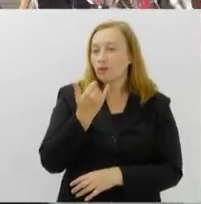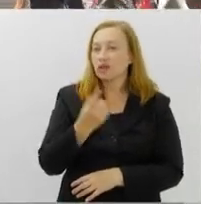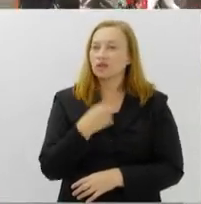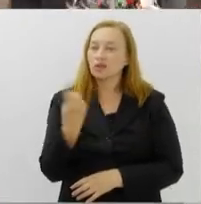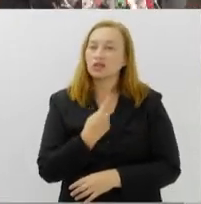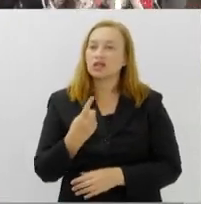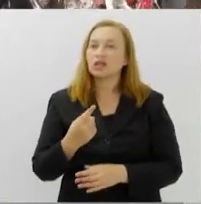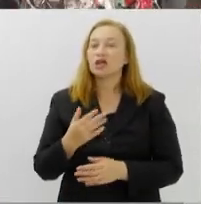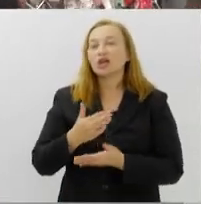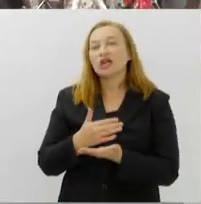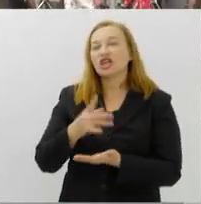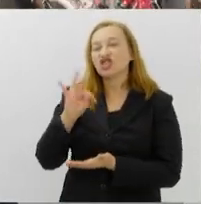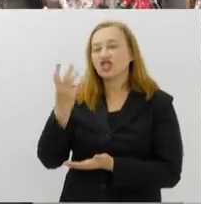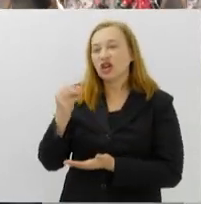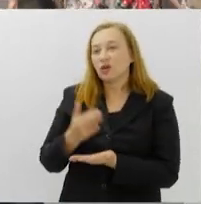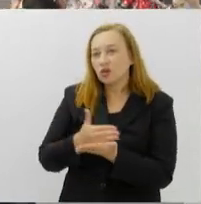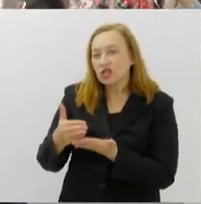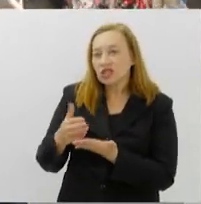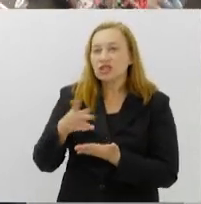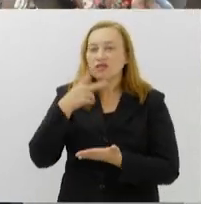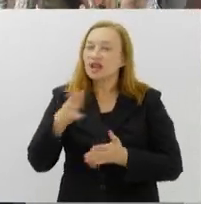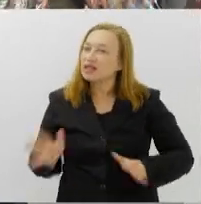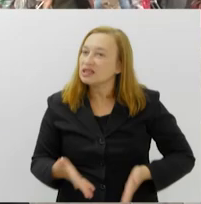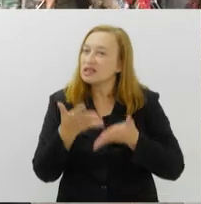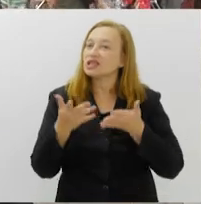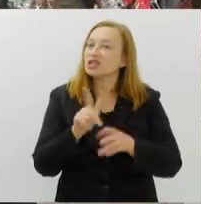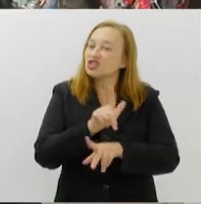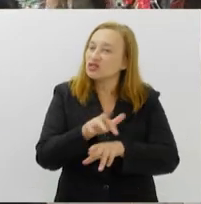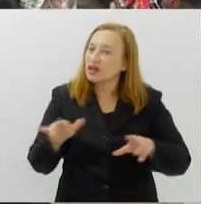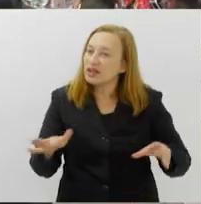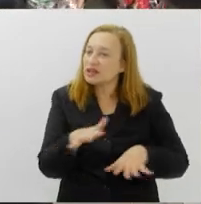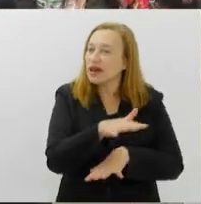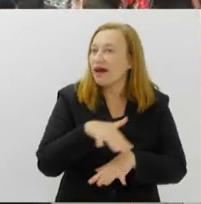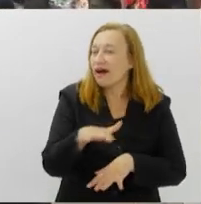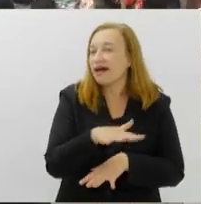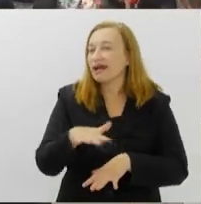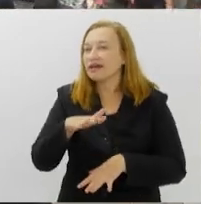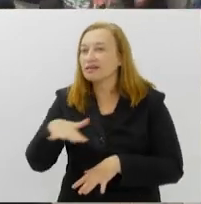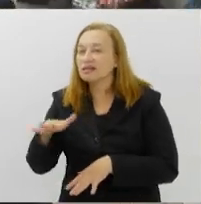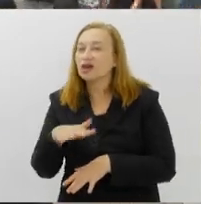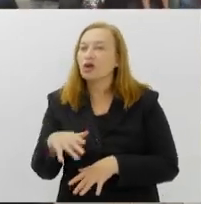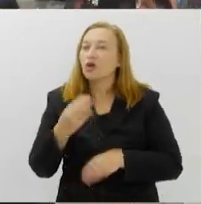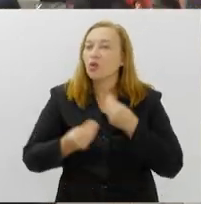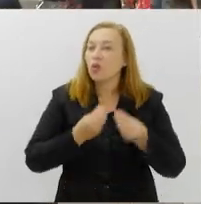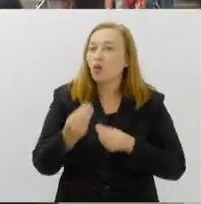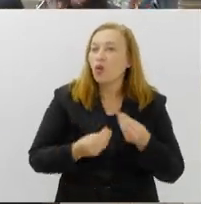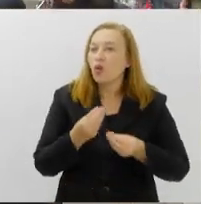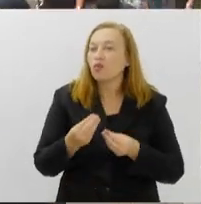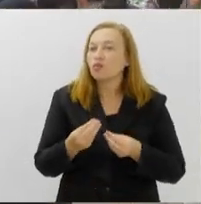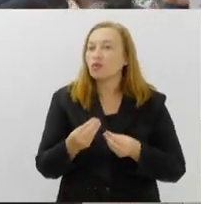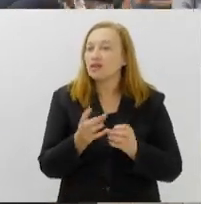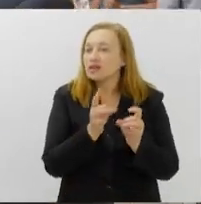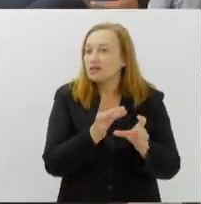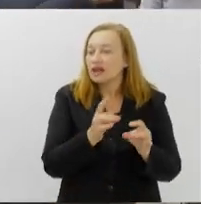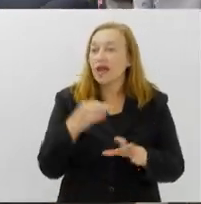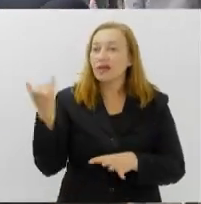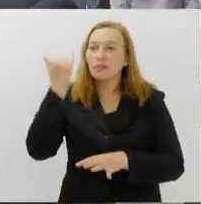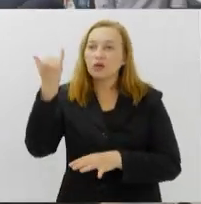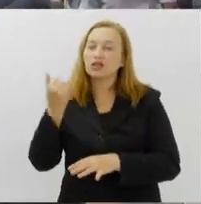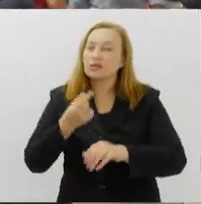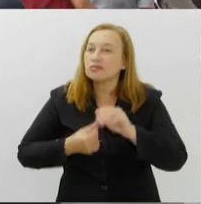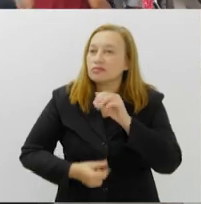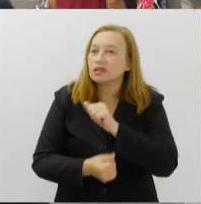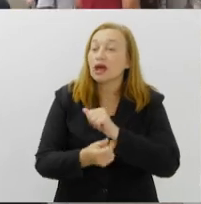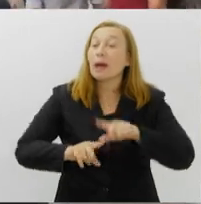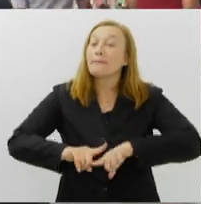início da entrevista, eu citei a iniciativa em diferentes áreas, o fomento em diferentes áreas, como esse setor comercial, importância desse lado financeiro,